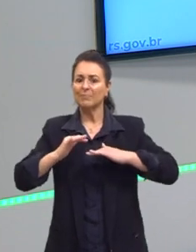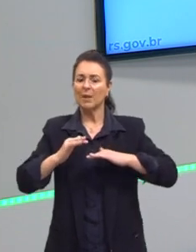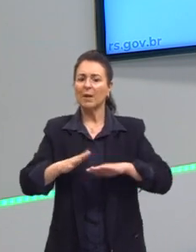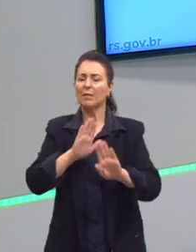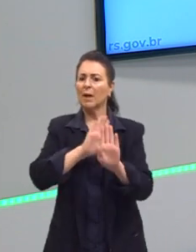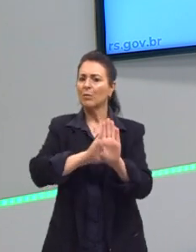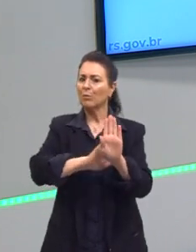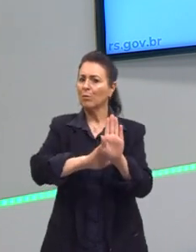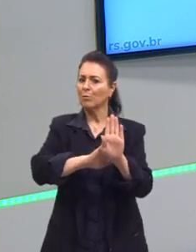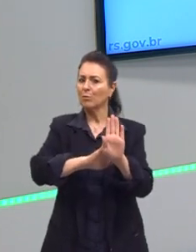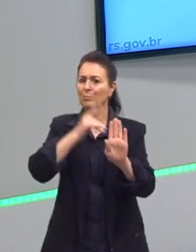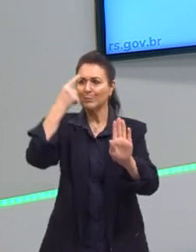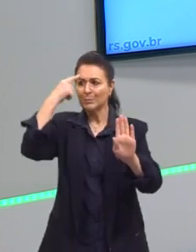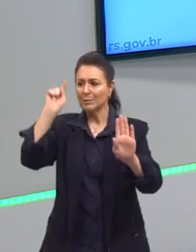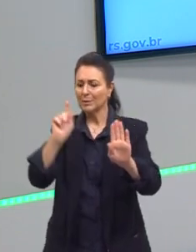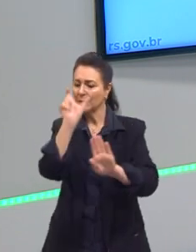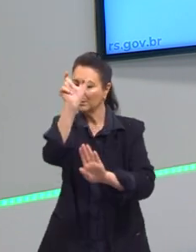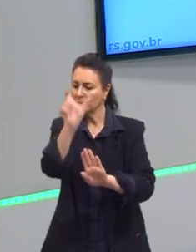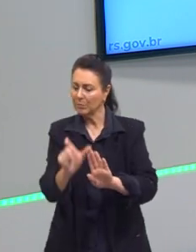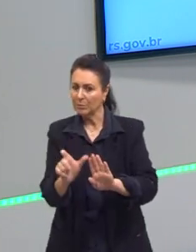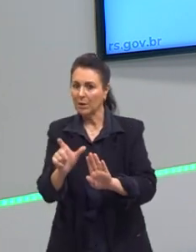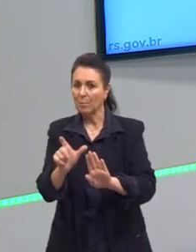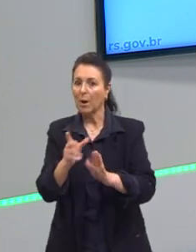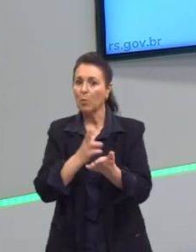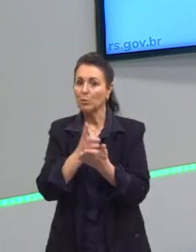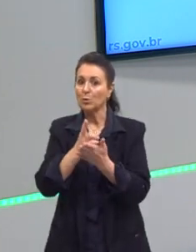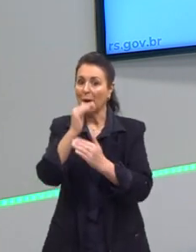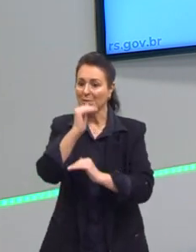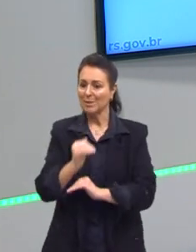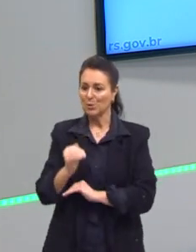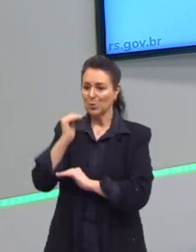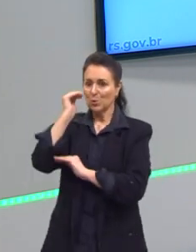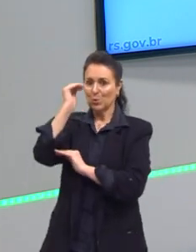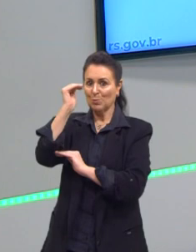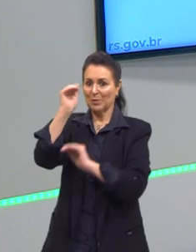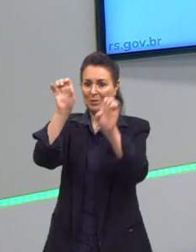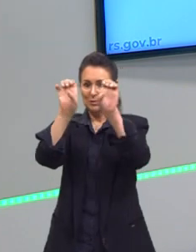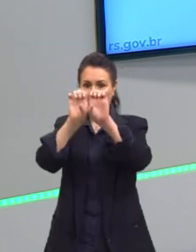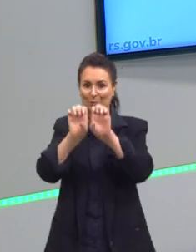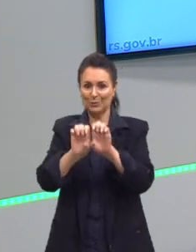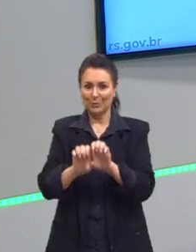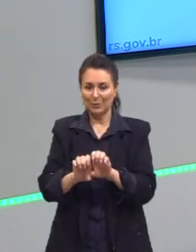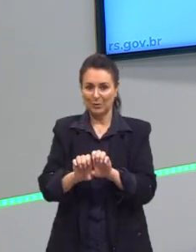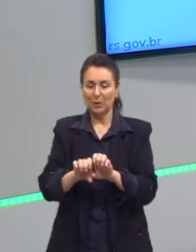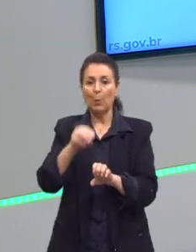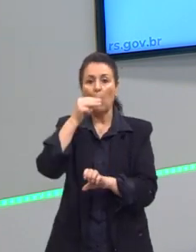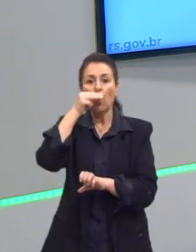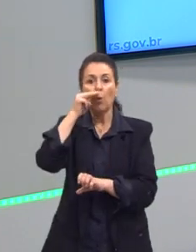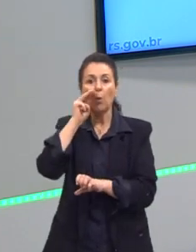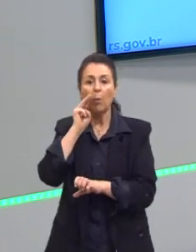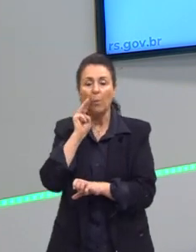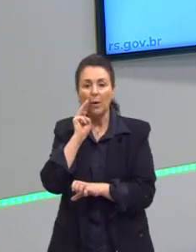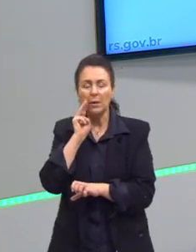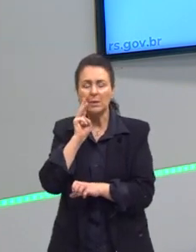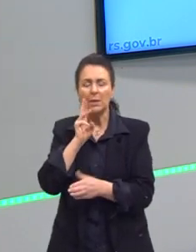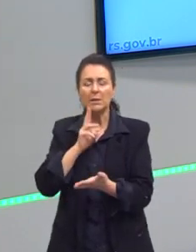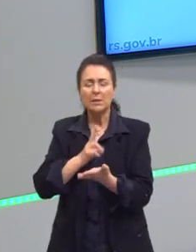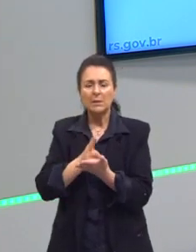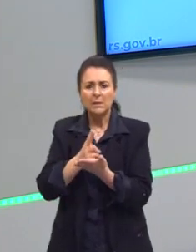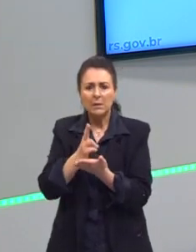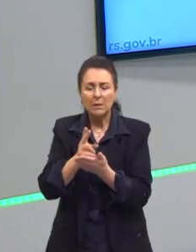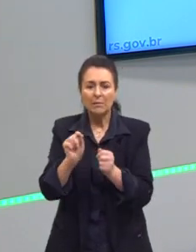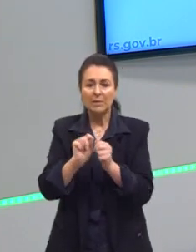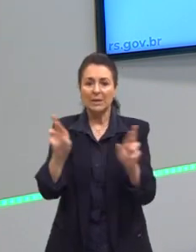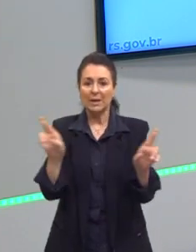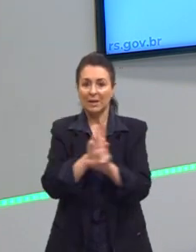pessoas para manter essa superestrutura. Então o Marx faz isso, ele pega, lembre-se, sempre faz essa relação do